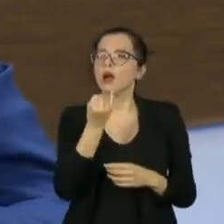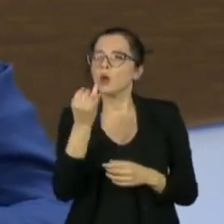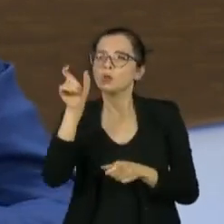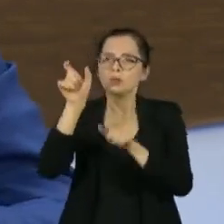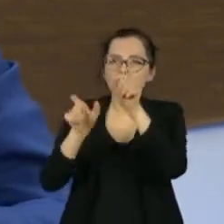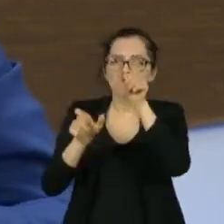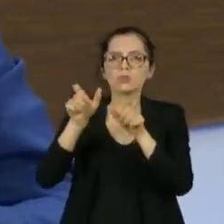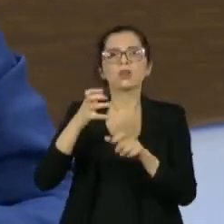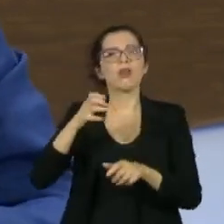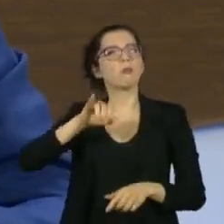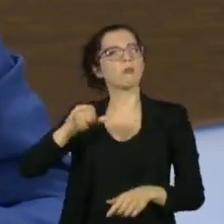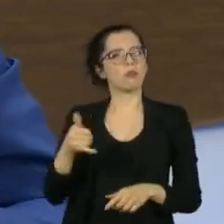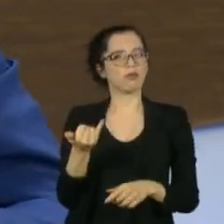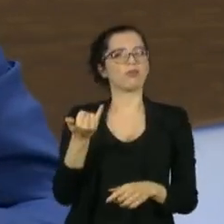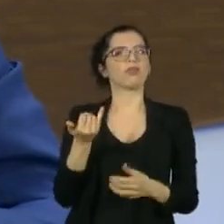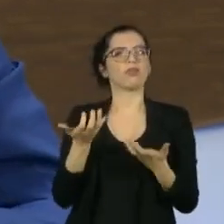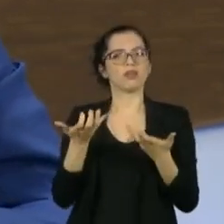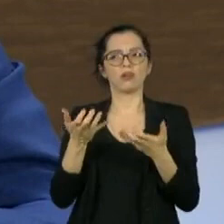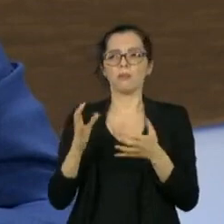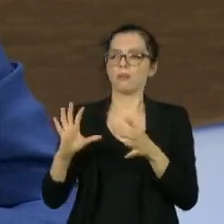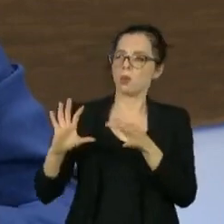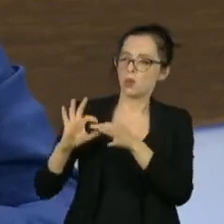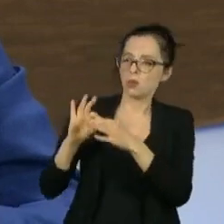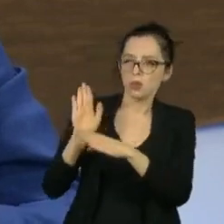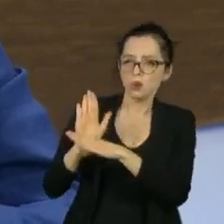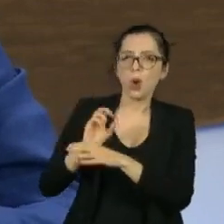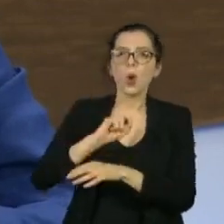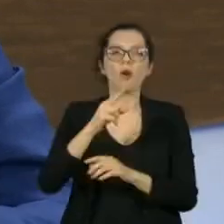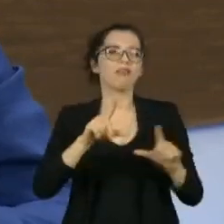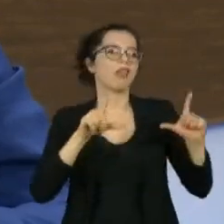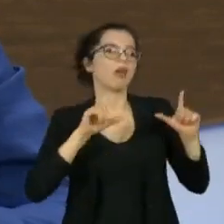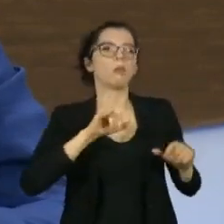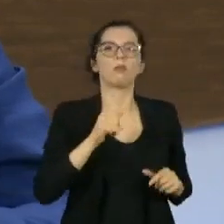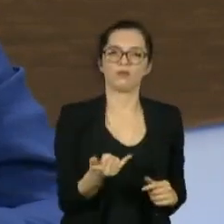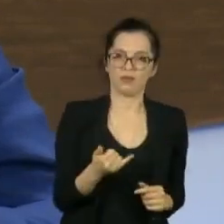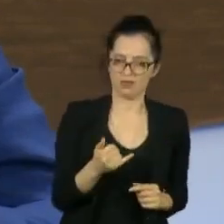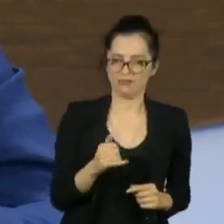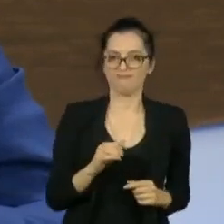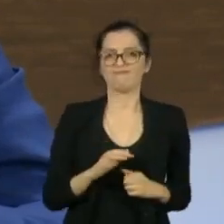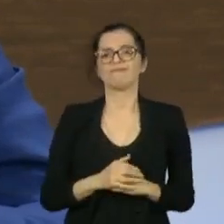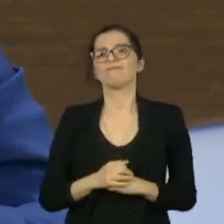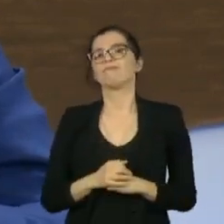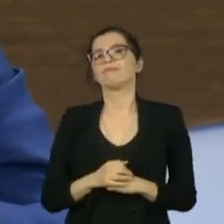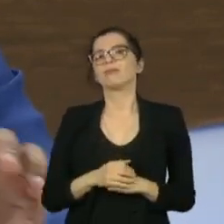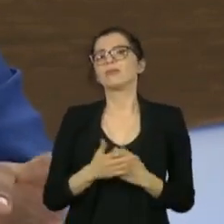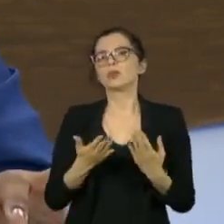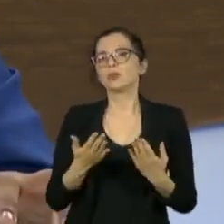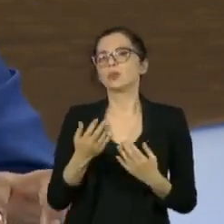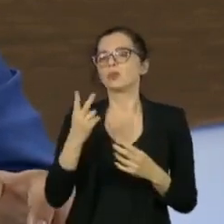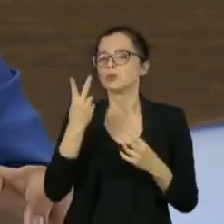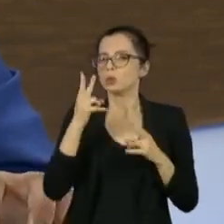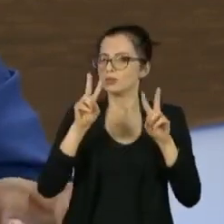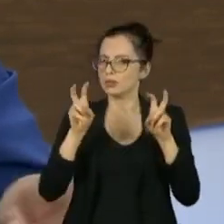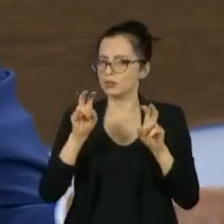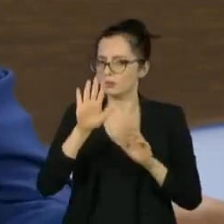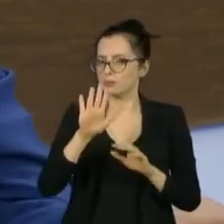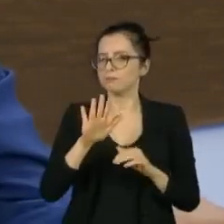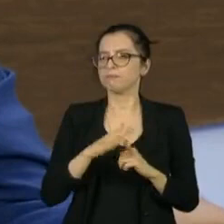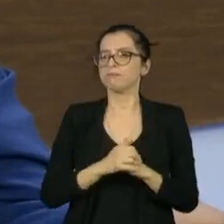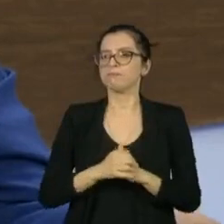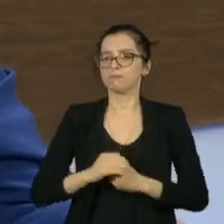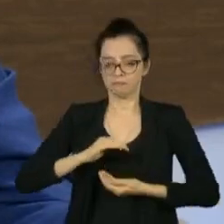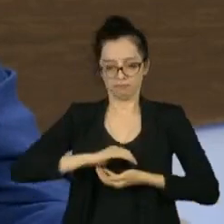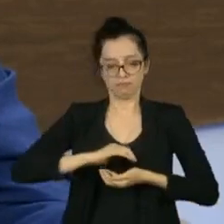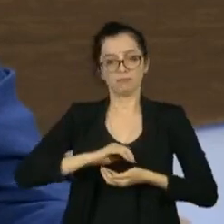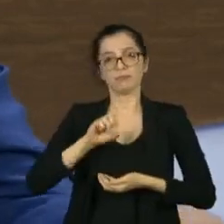junto. Eu queria trazer um tema aqui, durante o... Duas coisas me marcaram bastante, foi a decisão do STF de obrigar os